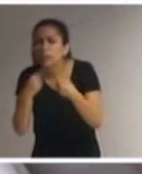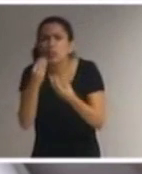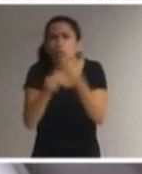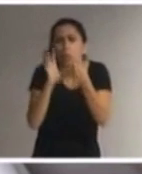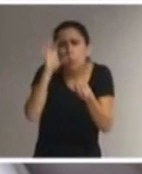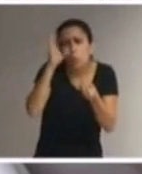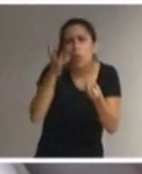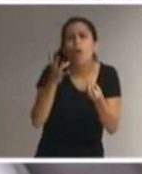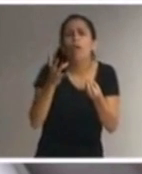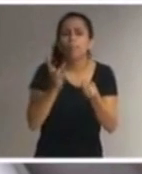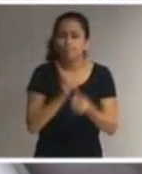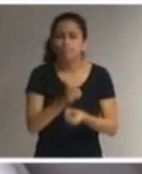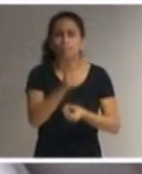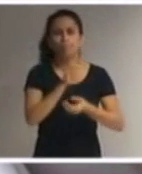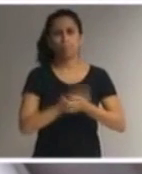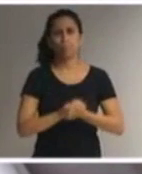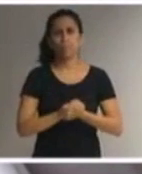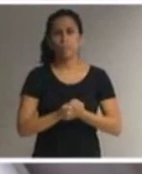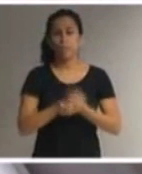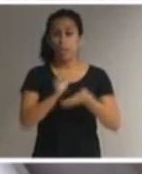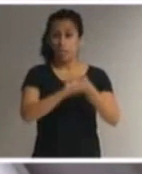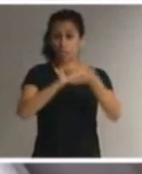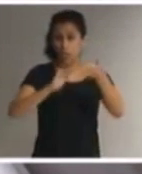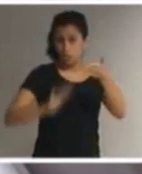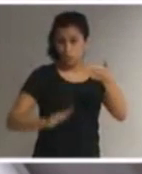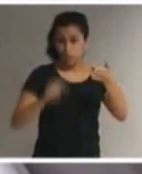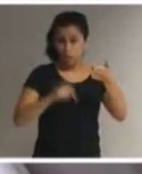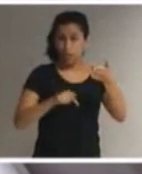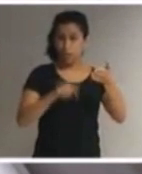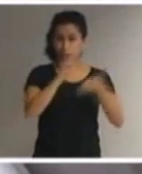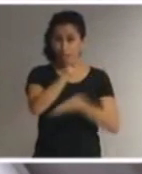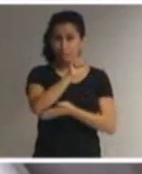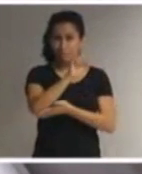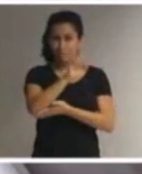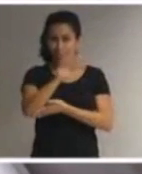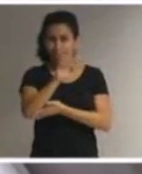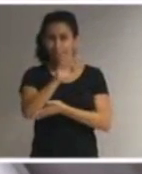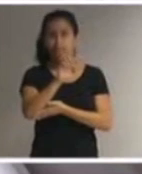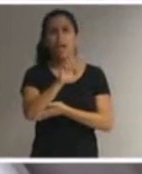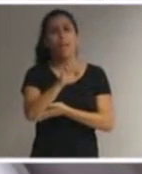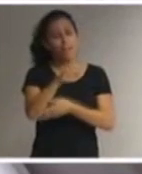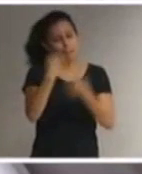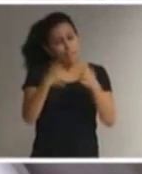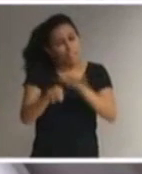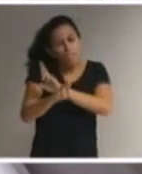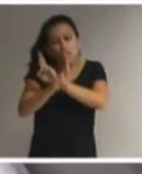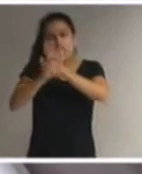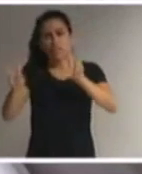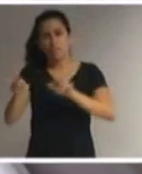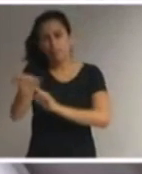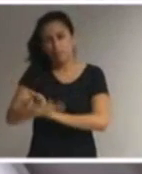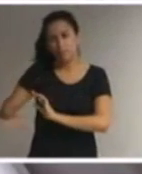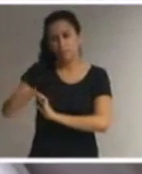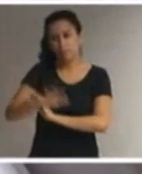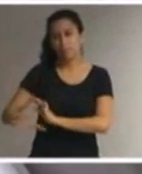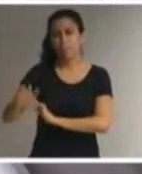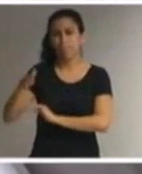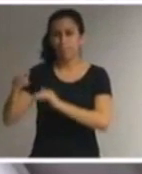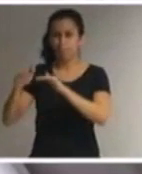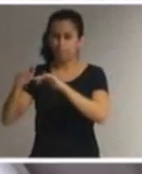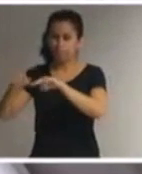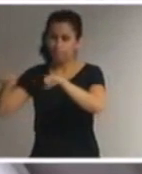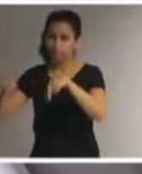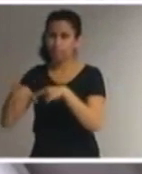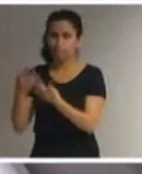atividades desenvolvidas no atendimento educacional especializado diferenciam-se daquelas realizadas na sala de aula comum não